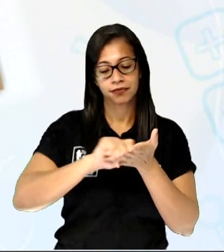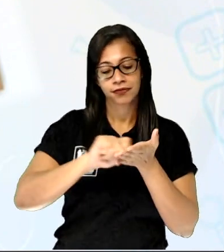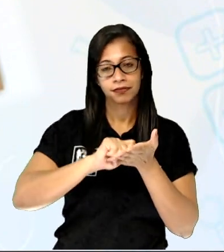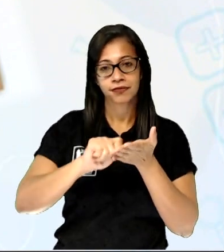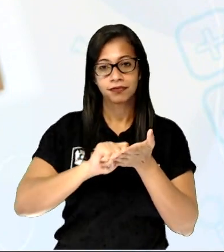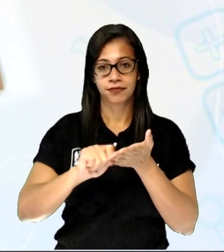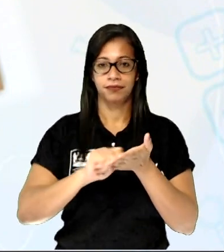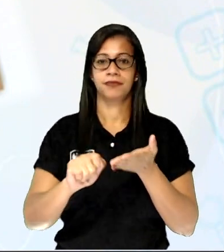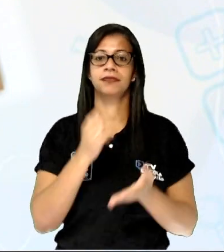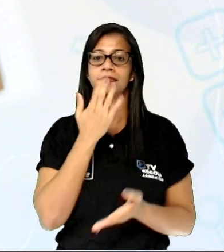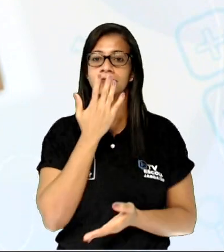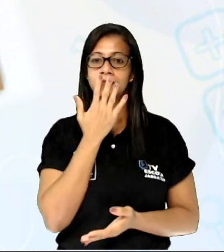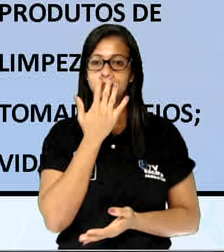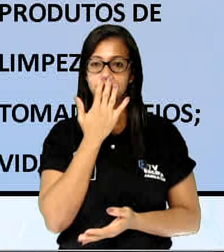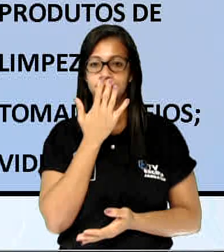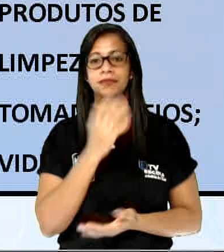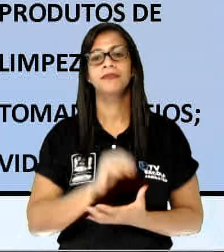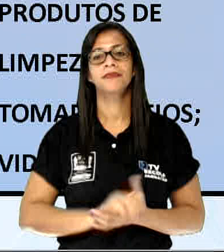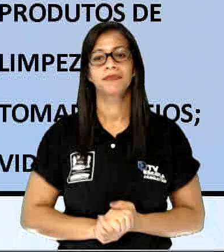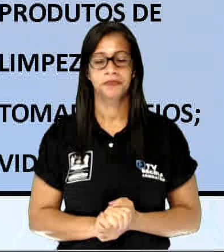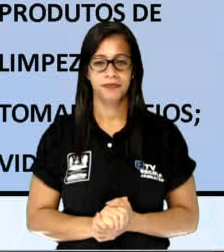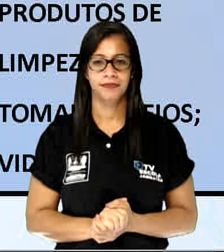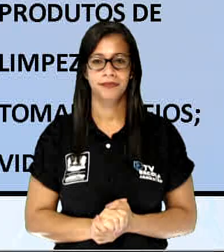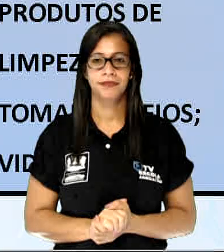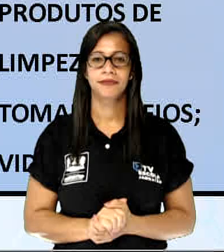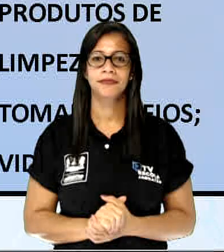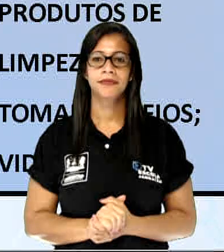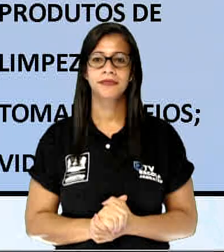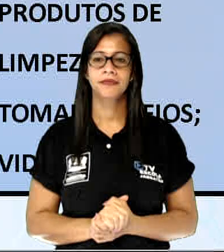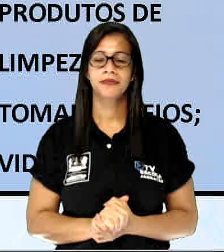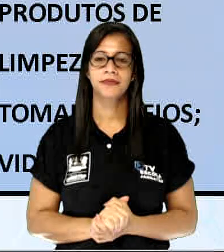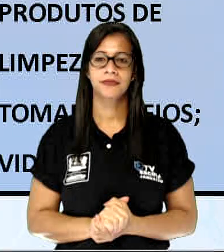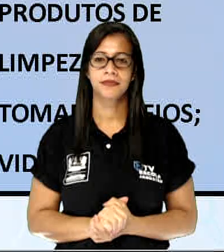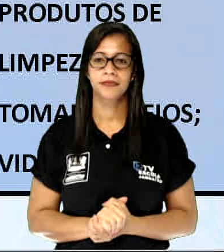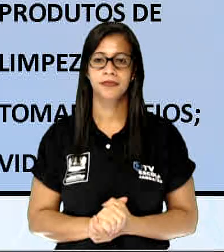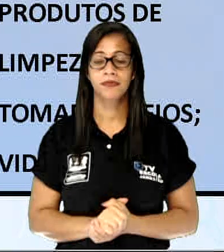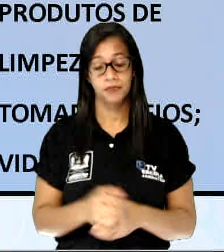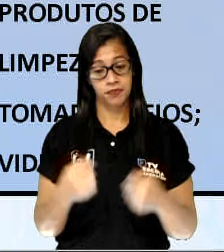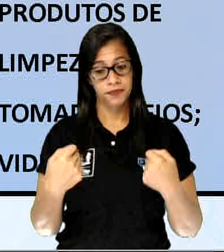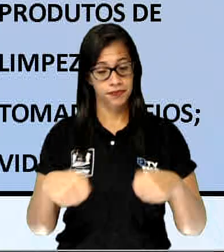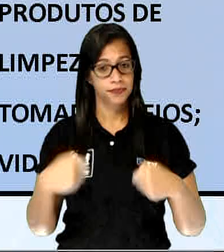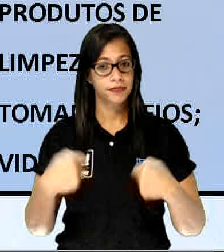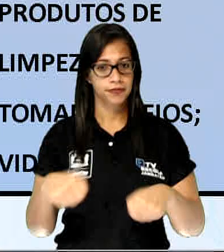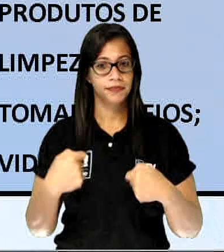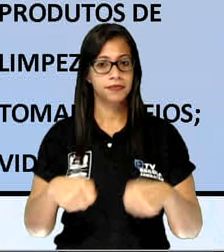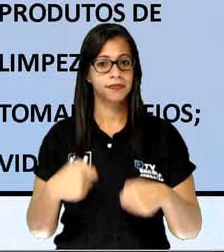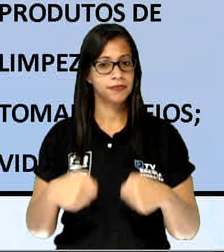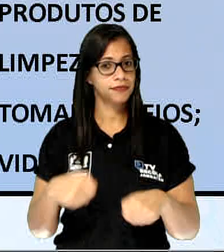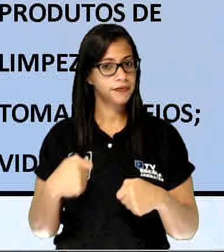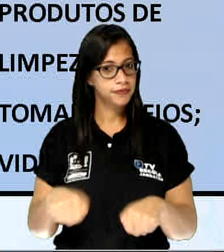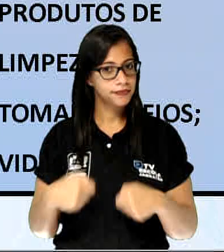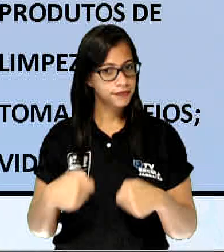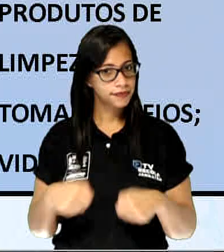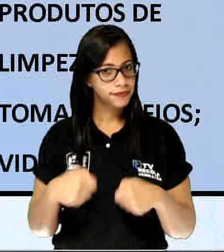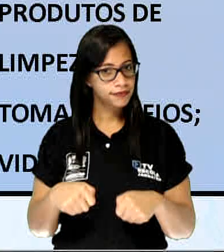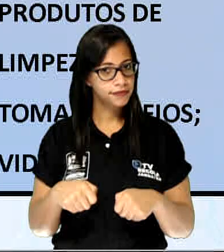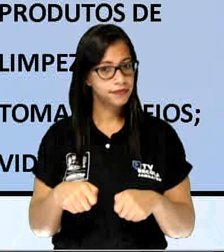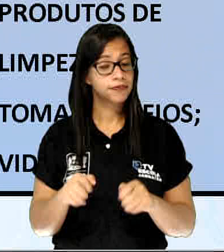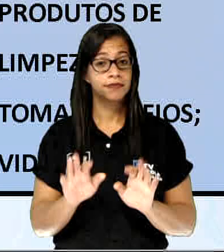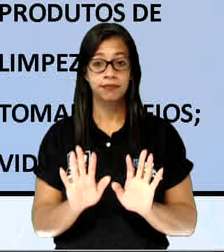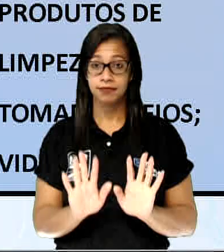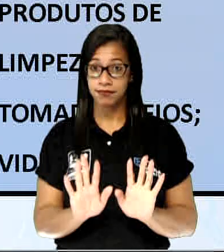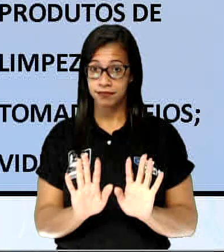lápis de cor. Vamos juntos? Para essa aula, comece observando a imagem.